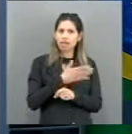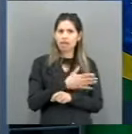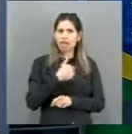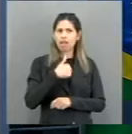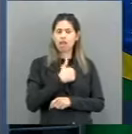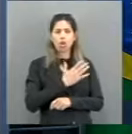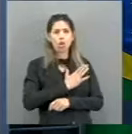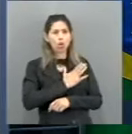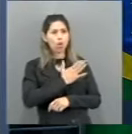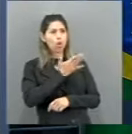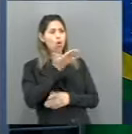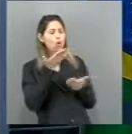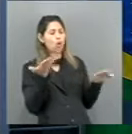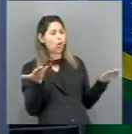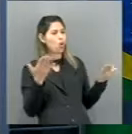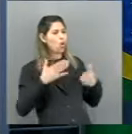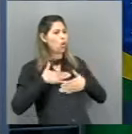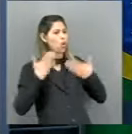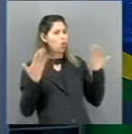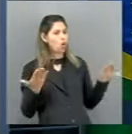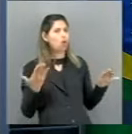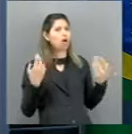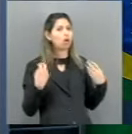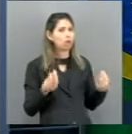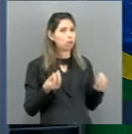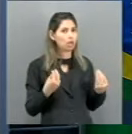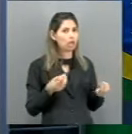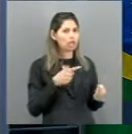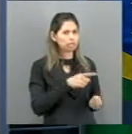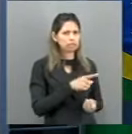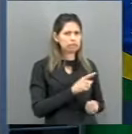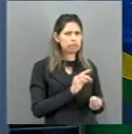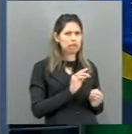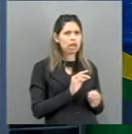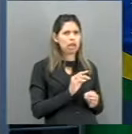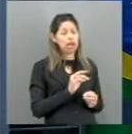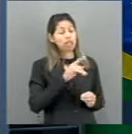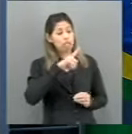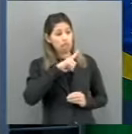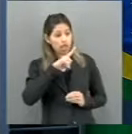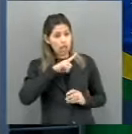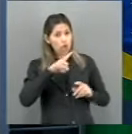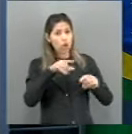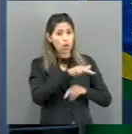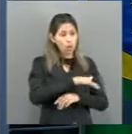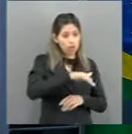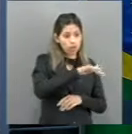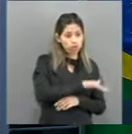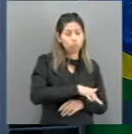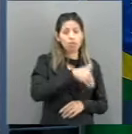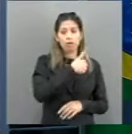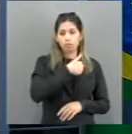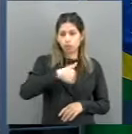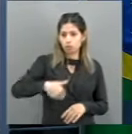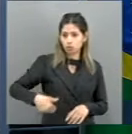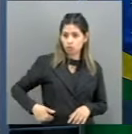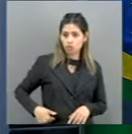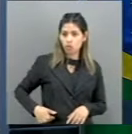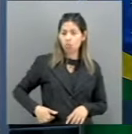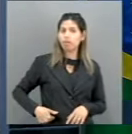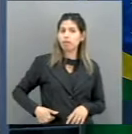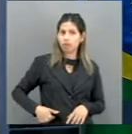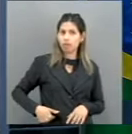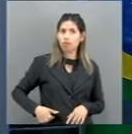Quem se omite numa hora dessa, para mim, e tem espaço principalmente público, né? Ele passa,